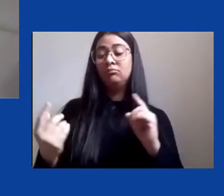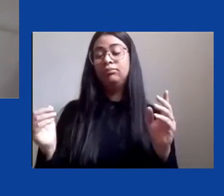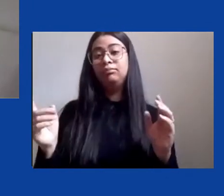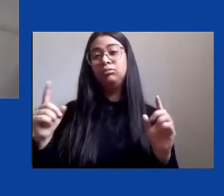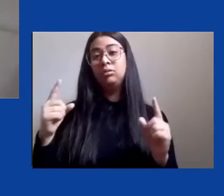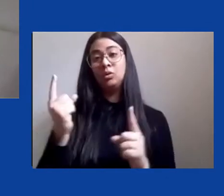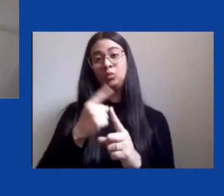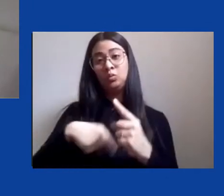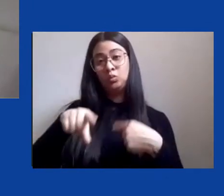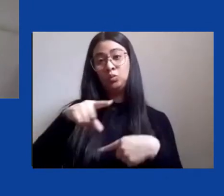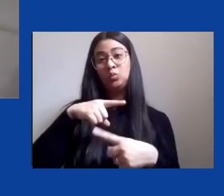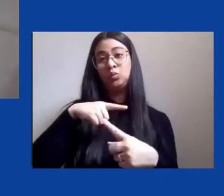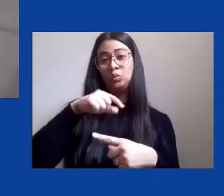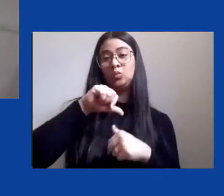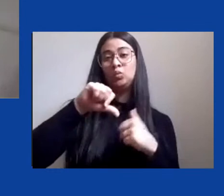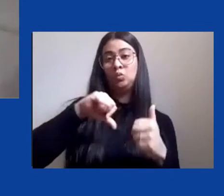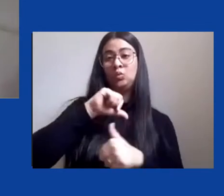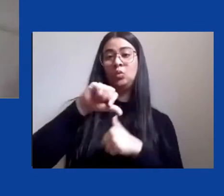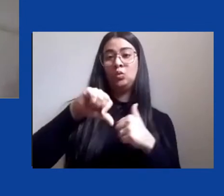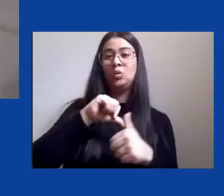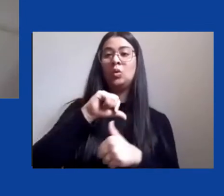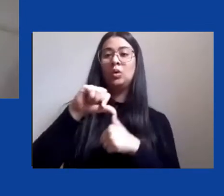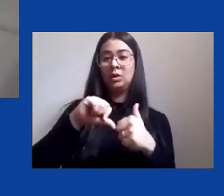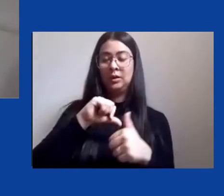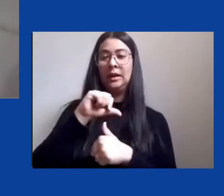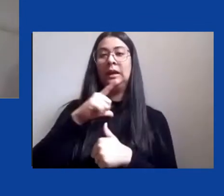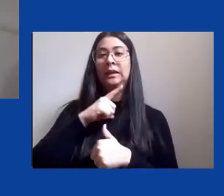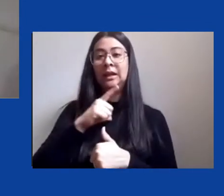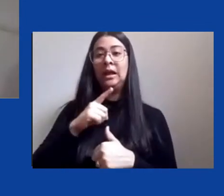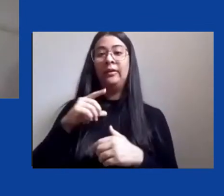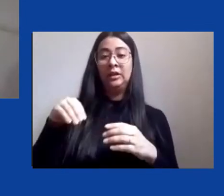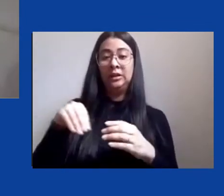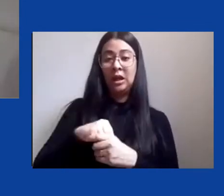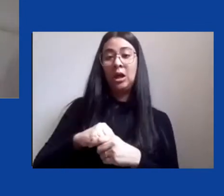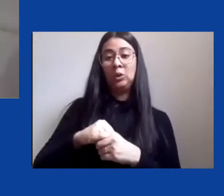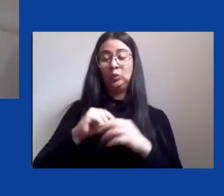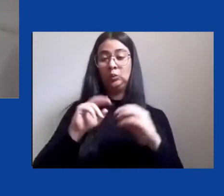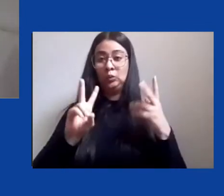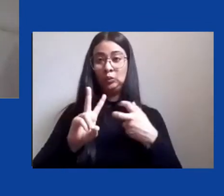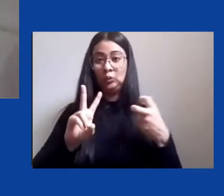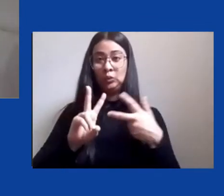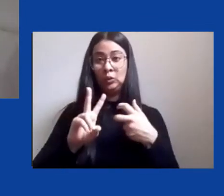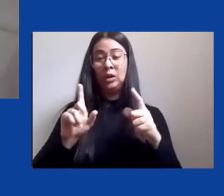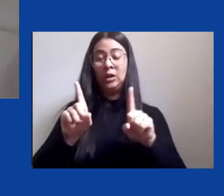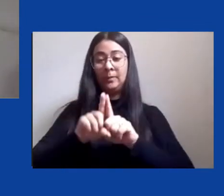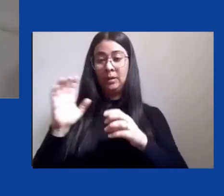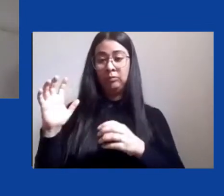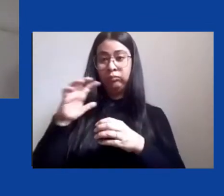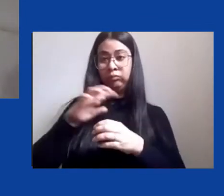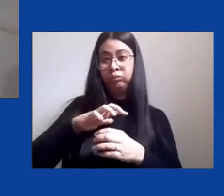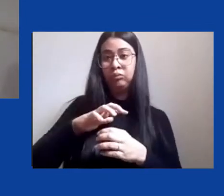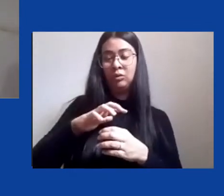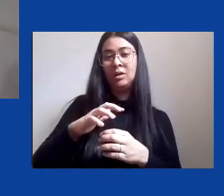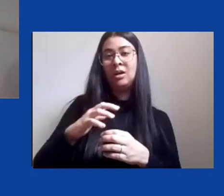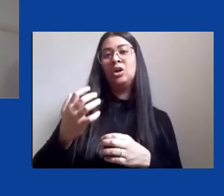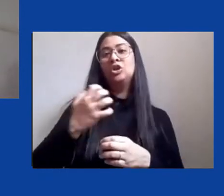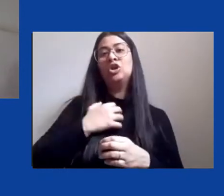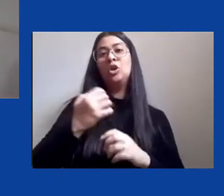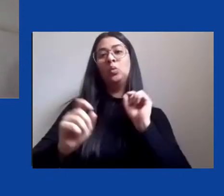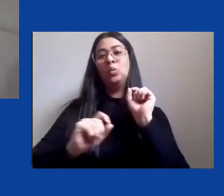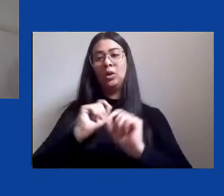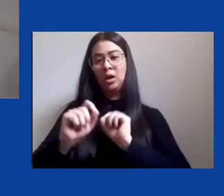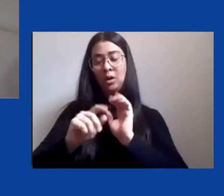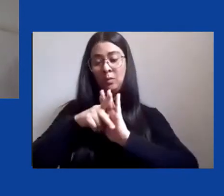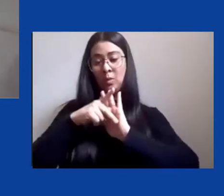muitas trocas entre os povos indígenas e os colonizadores elas também foram formas pelas quais os próprios